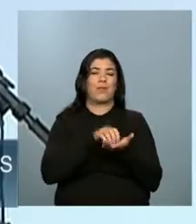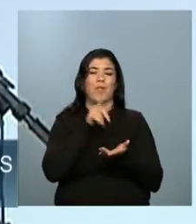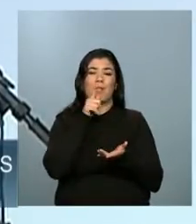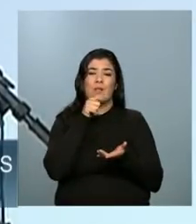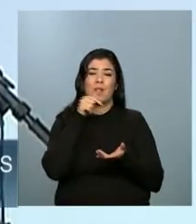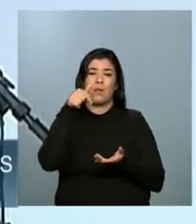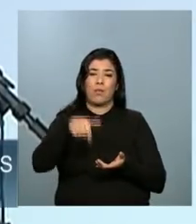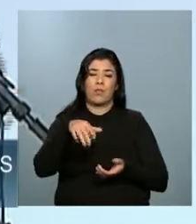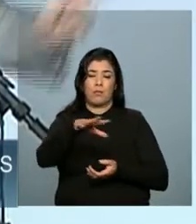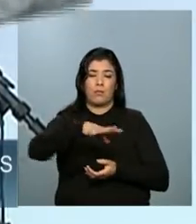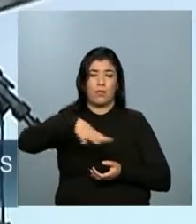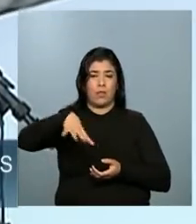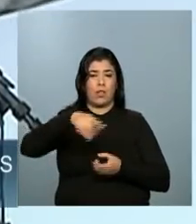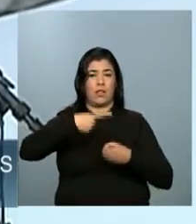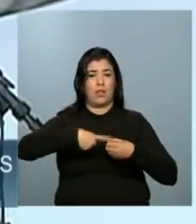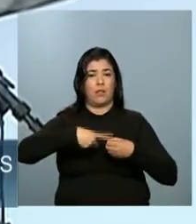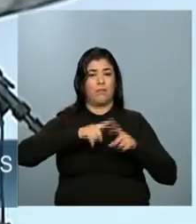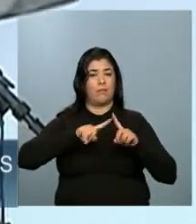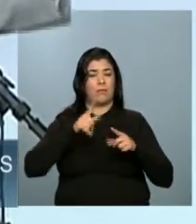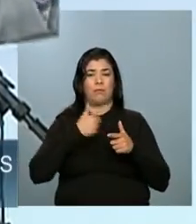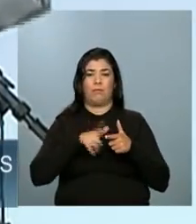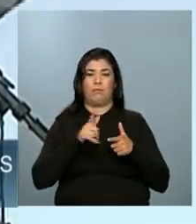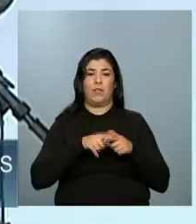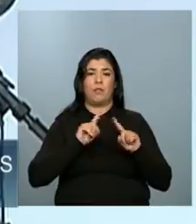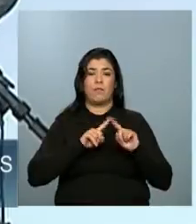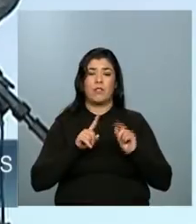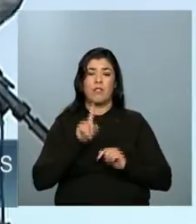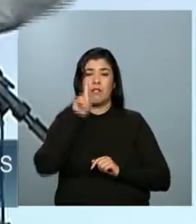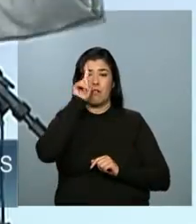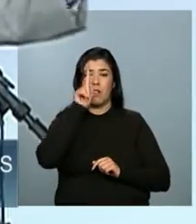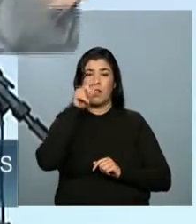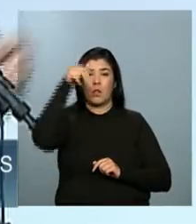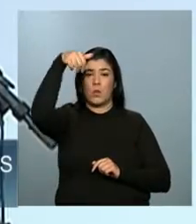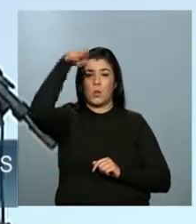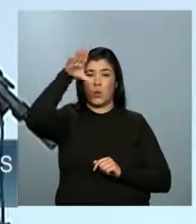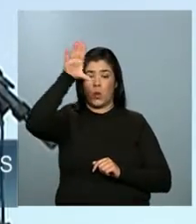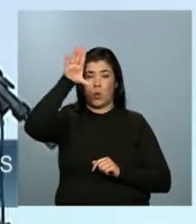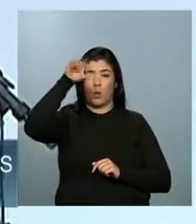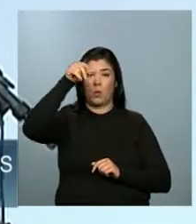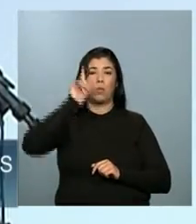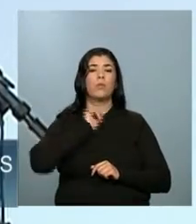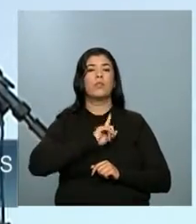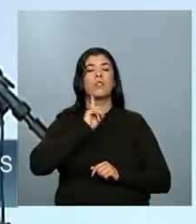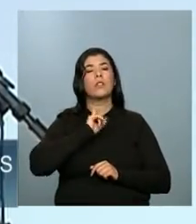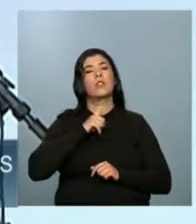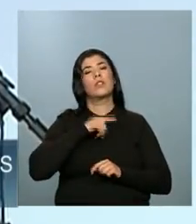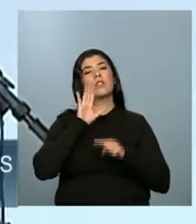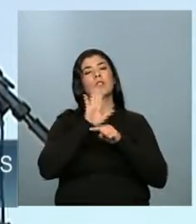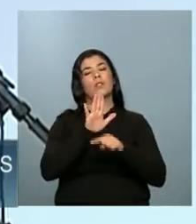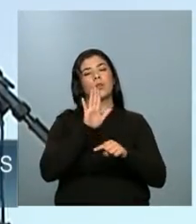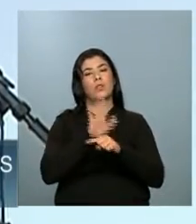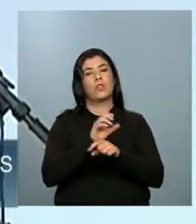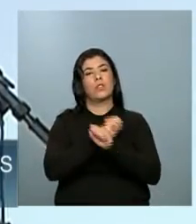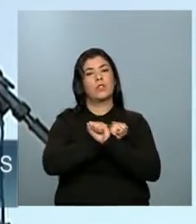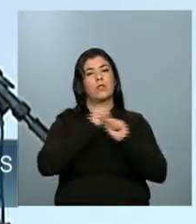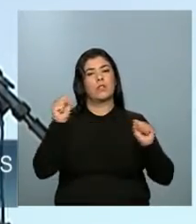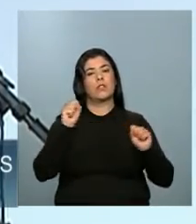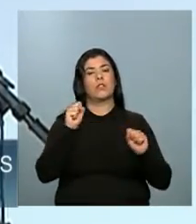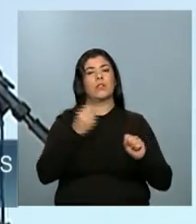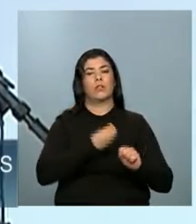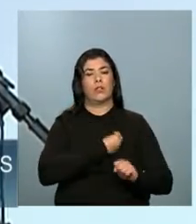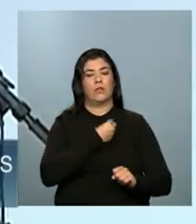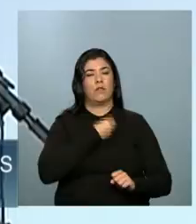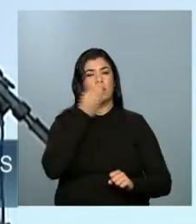felizmente não, mas no Norte de Minas, o que está salvando vidas e colocando água nas residências é um programa do governo